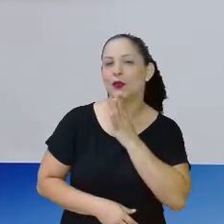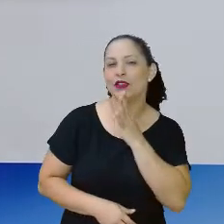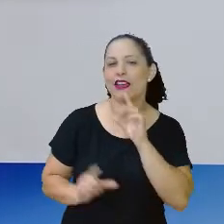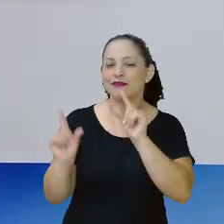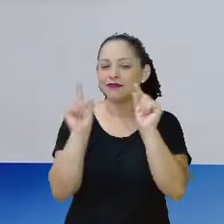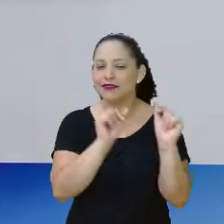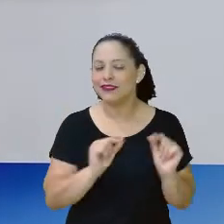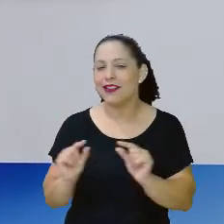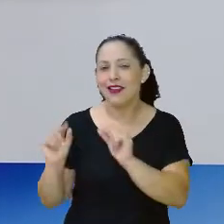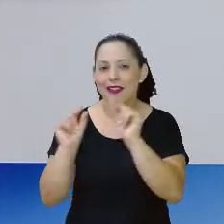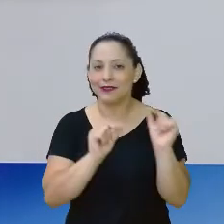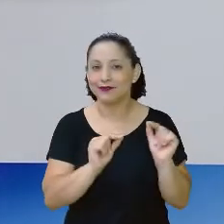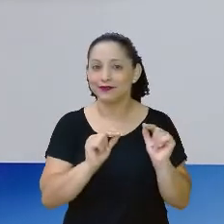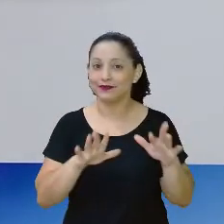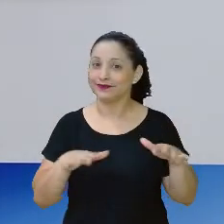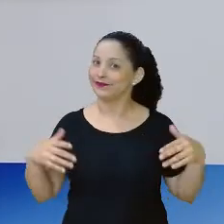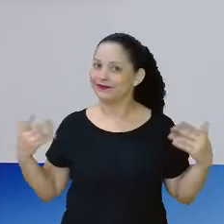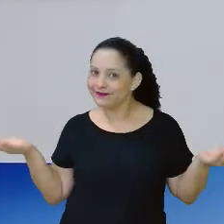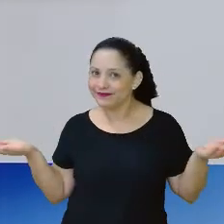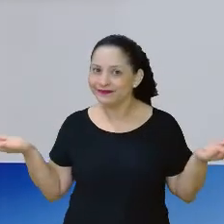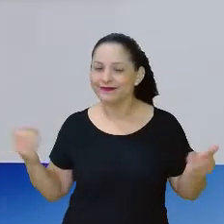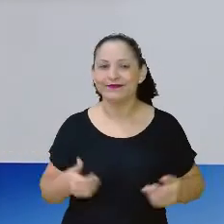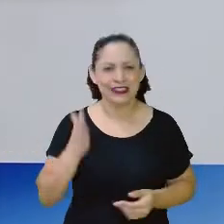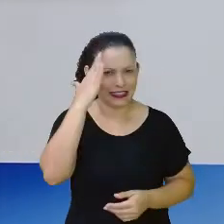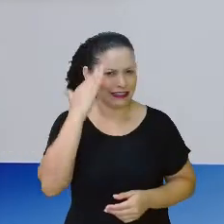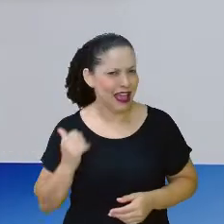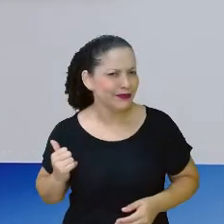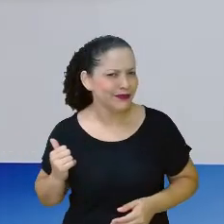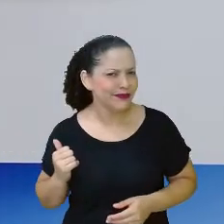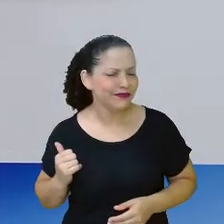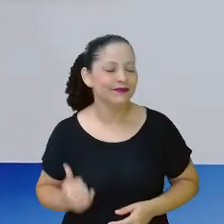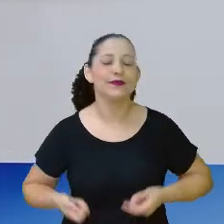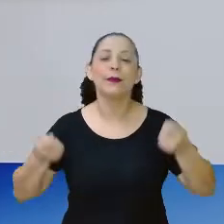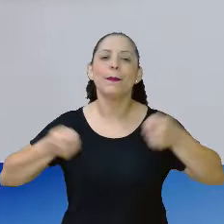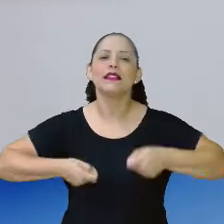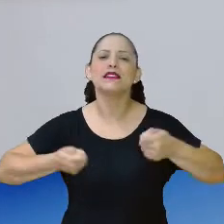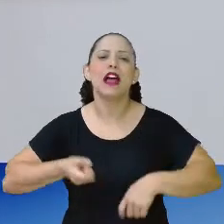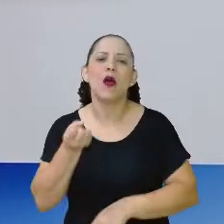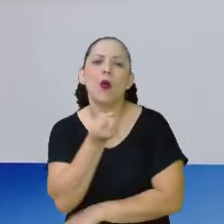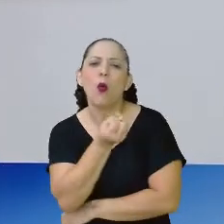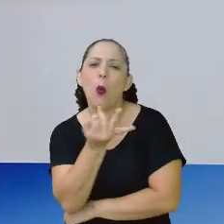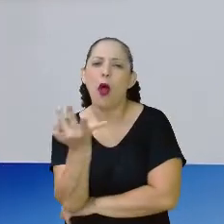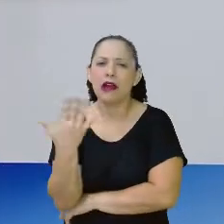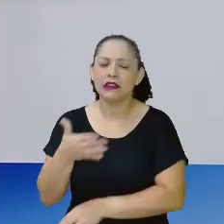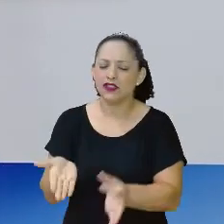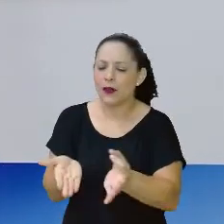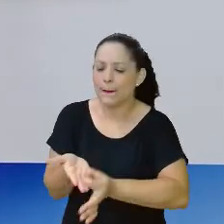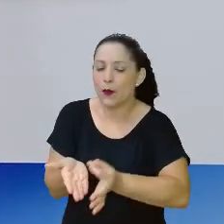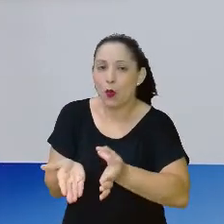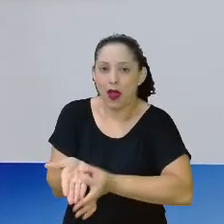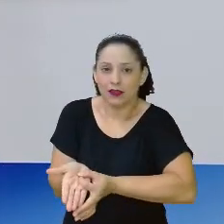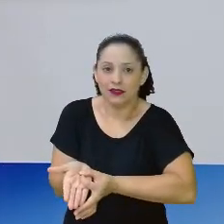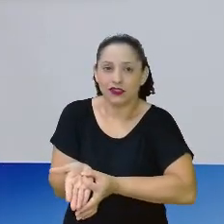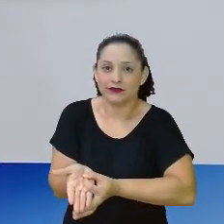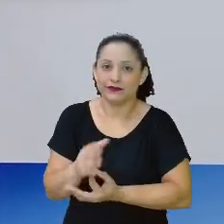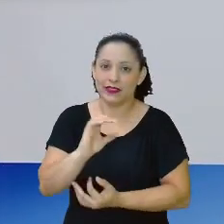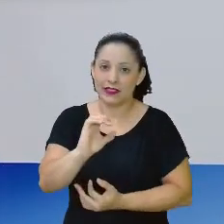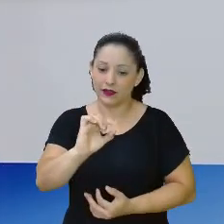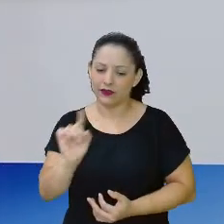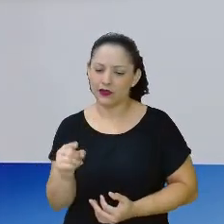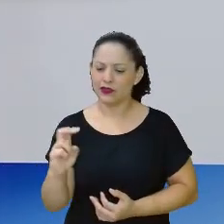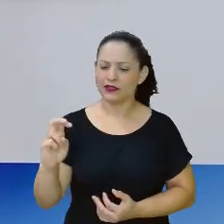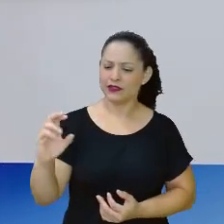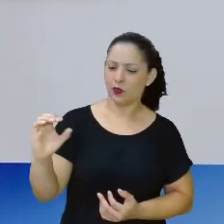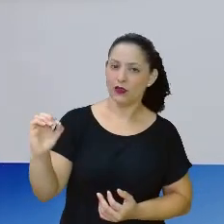fica enrolando você, não? Você já sabe? Eu preciso de quantas moedinhas de 50 centavos para eu